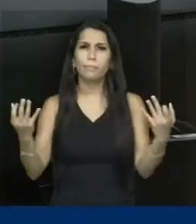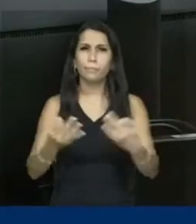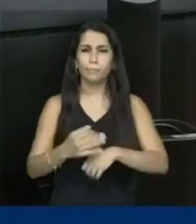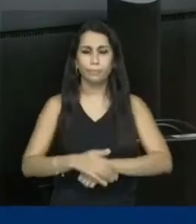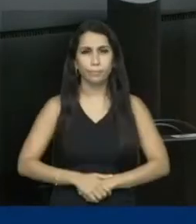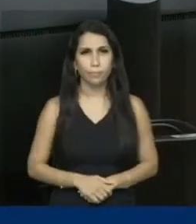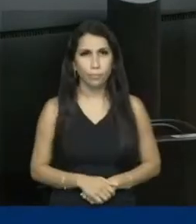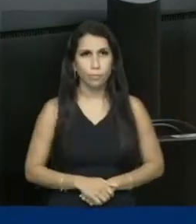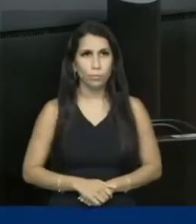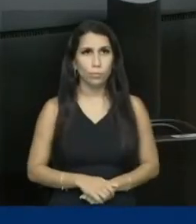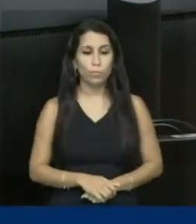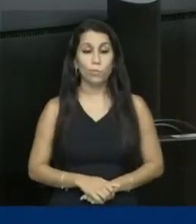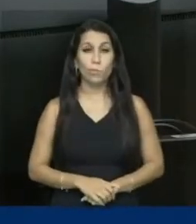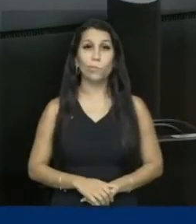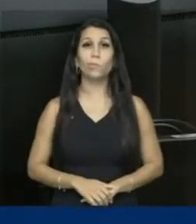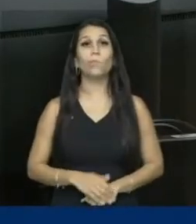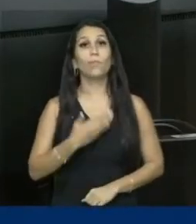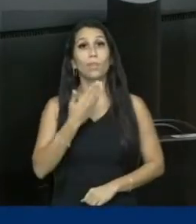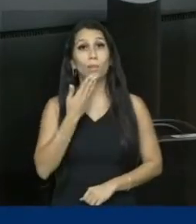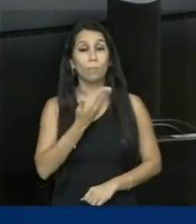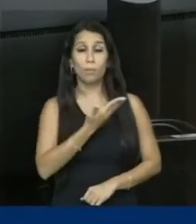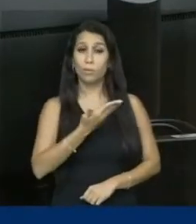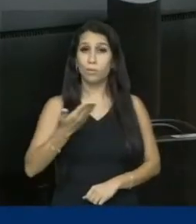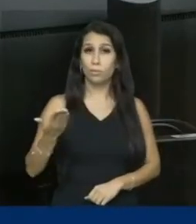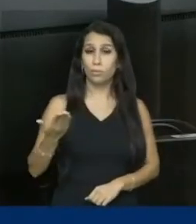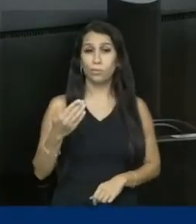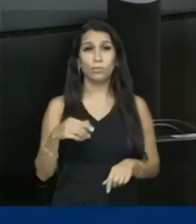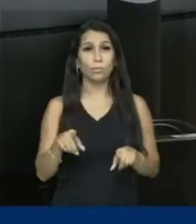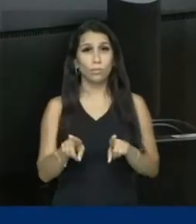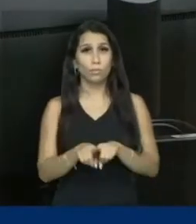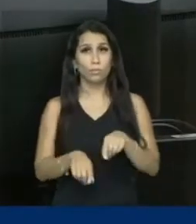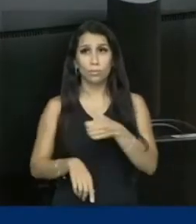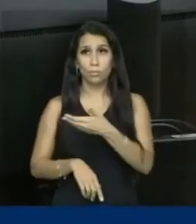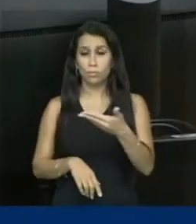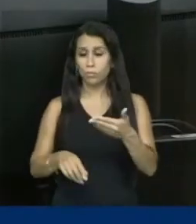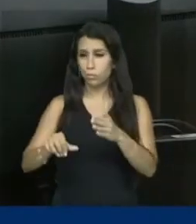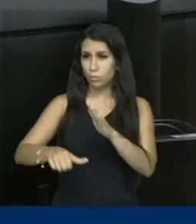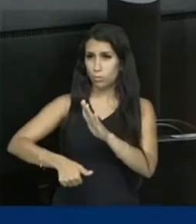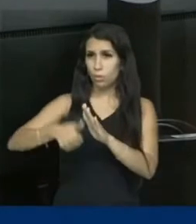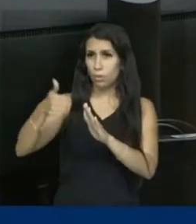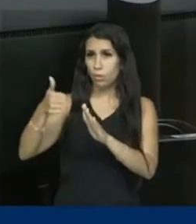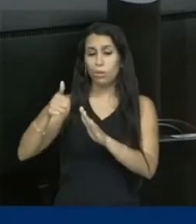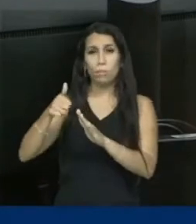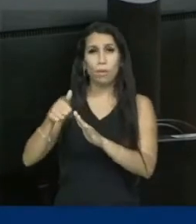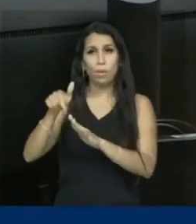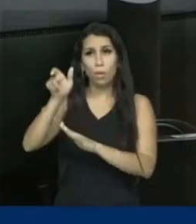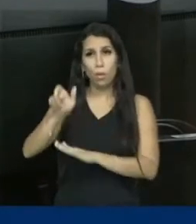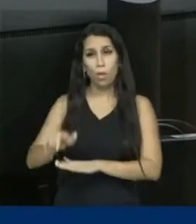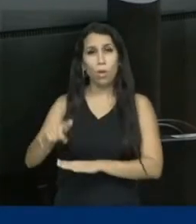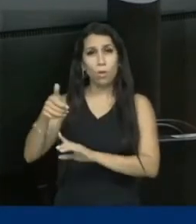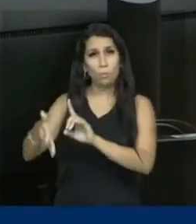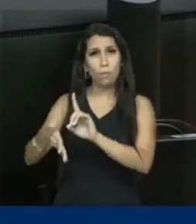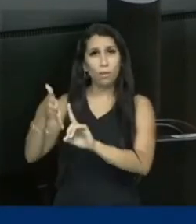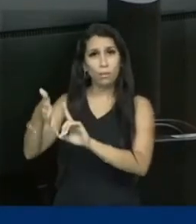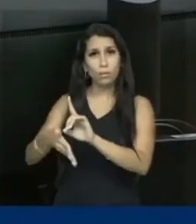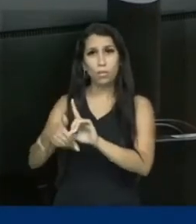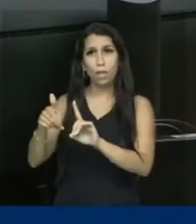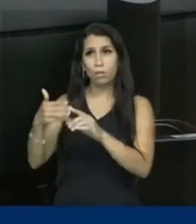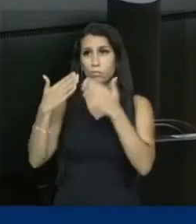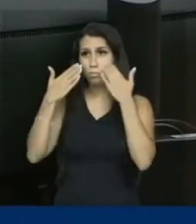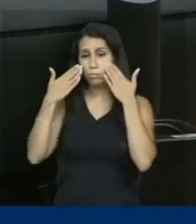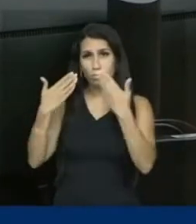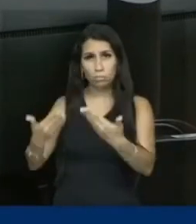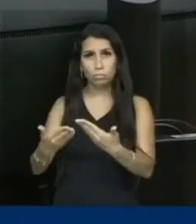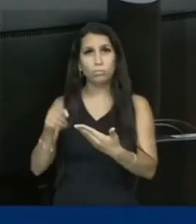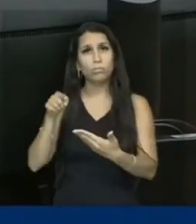Eu apenas gostaria de, antes de passar a palavra para o nosso primeiro palestrante, para que nós, para